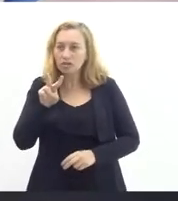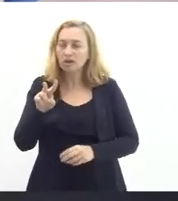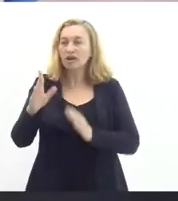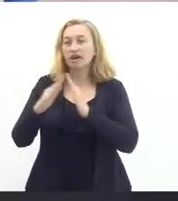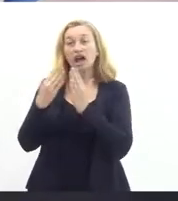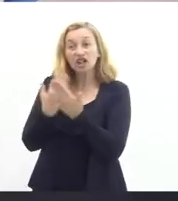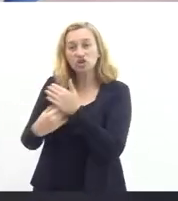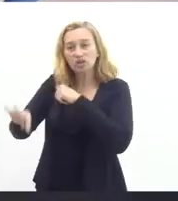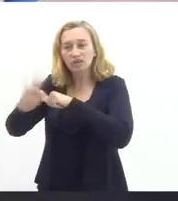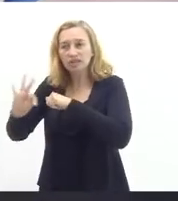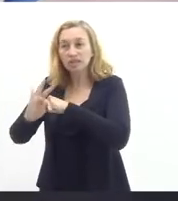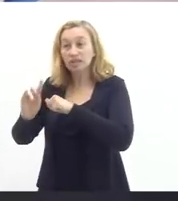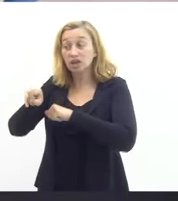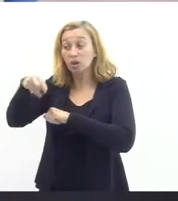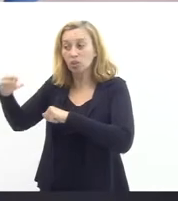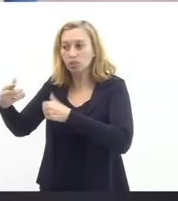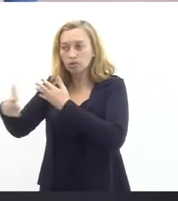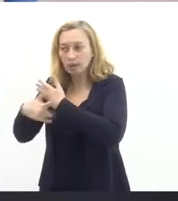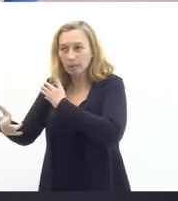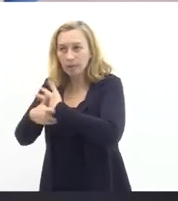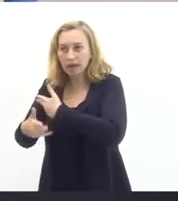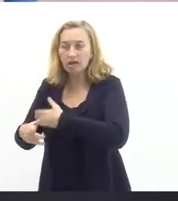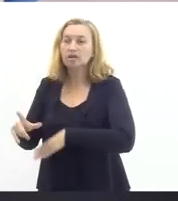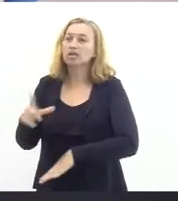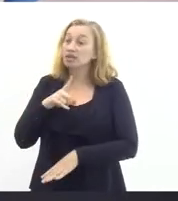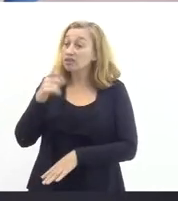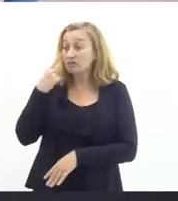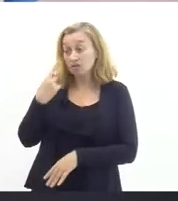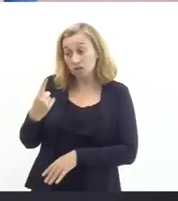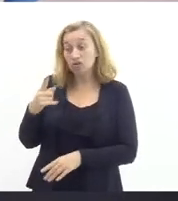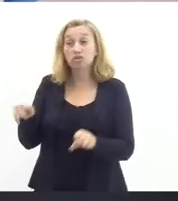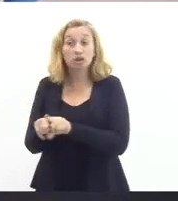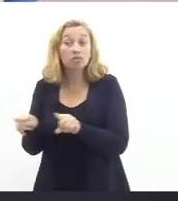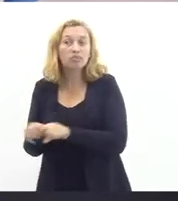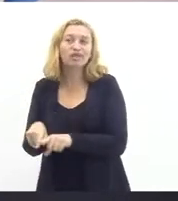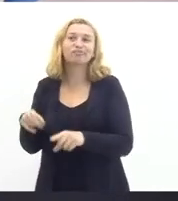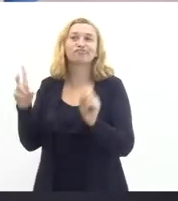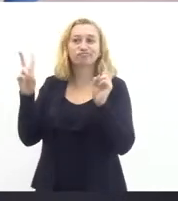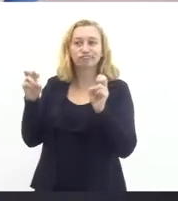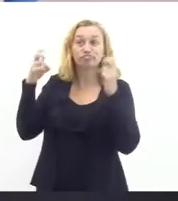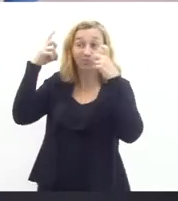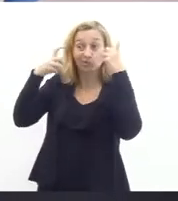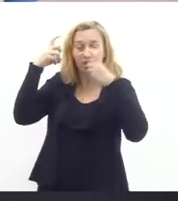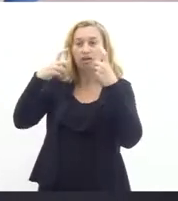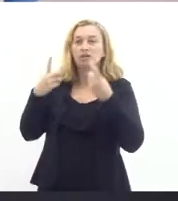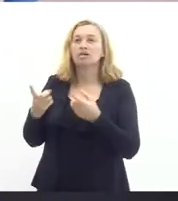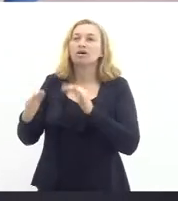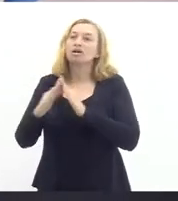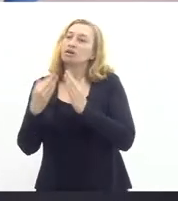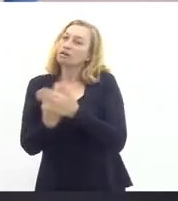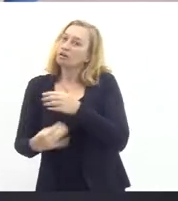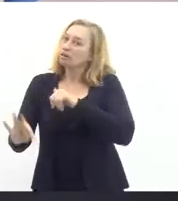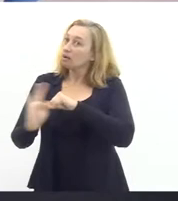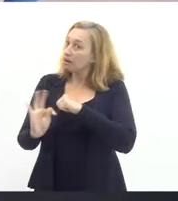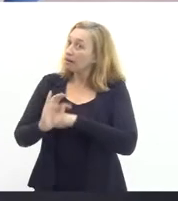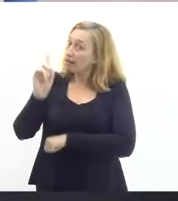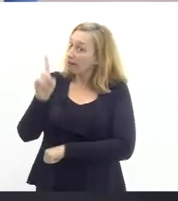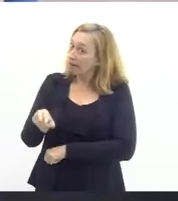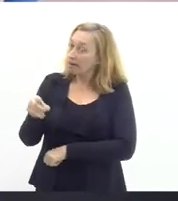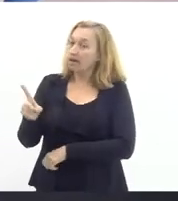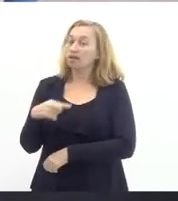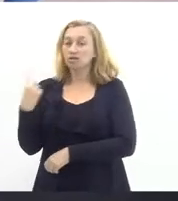perfil, um outro papel, a gente também tem encontrado situações muito preocupantes. A Faietec é a nossa